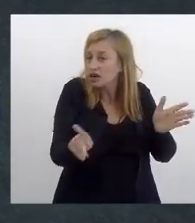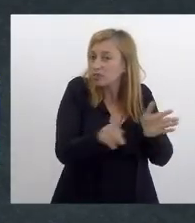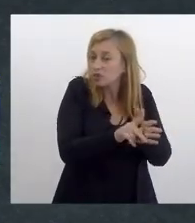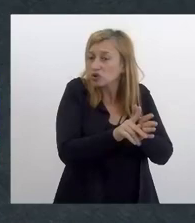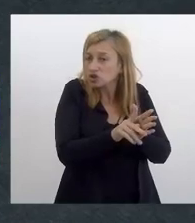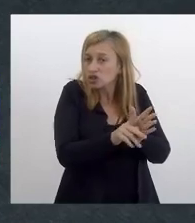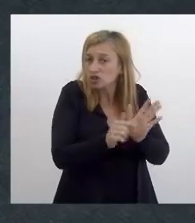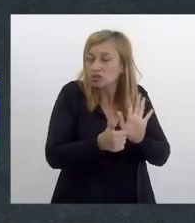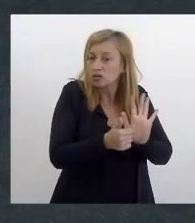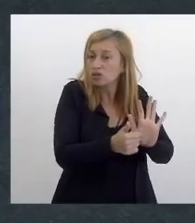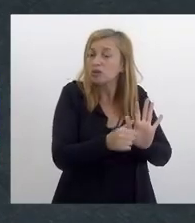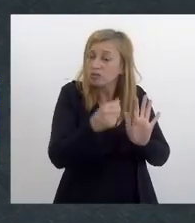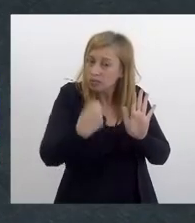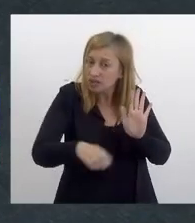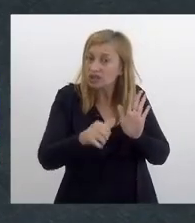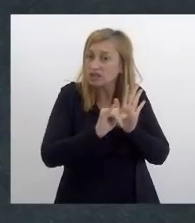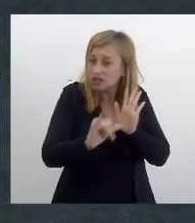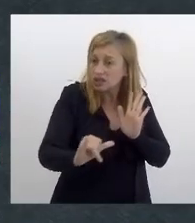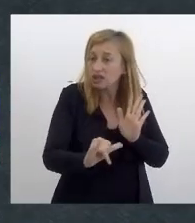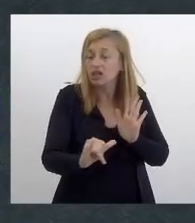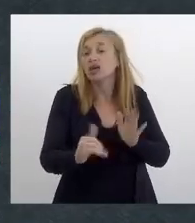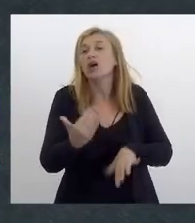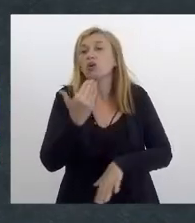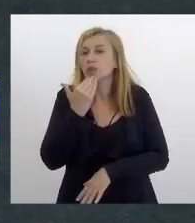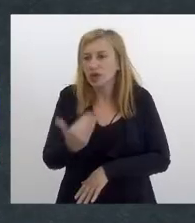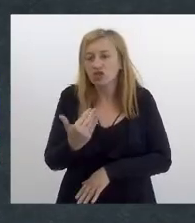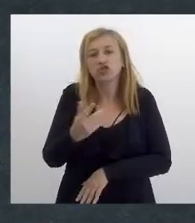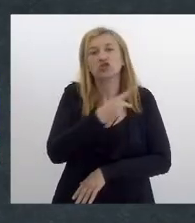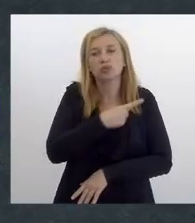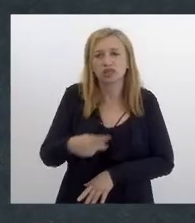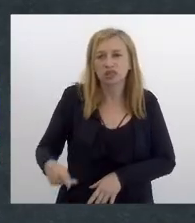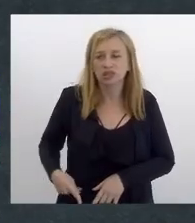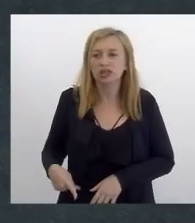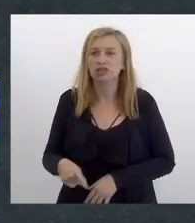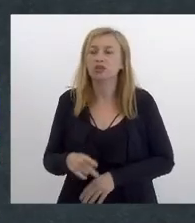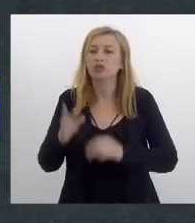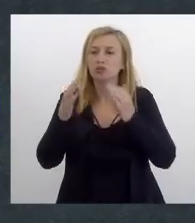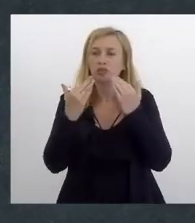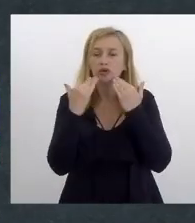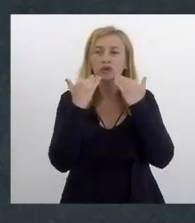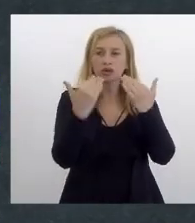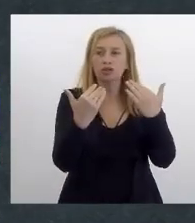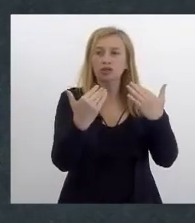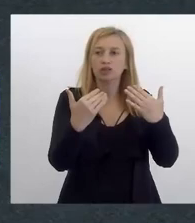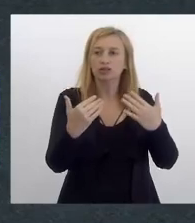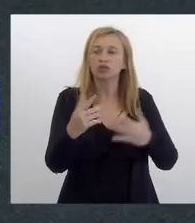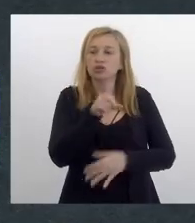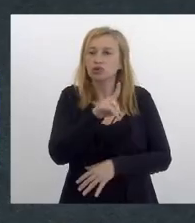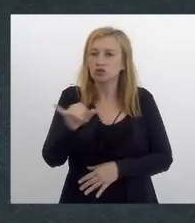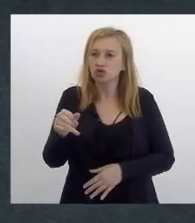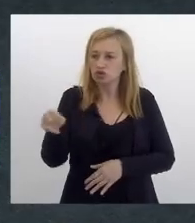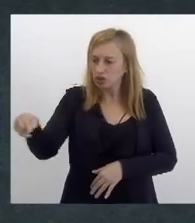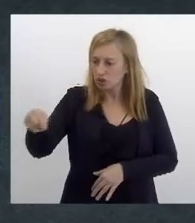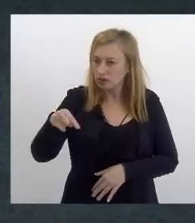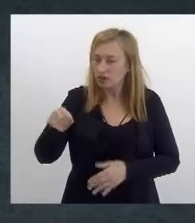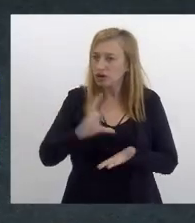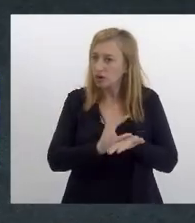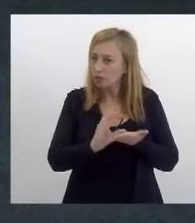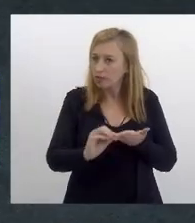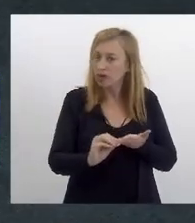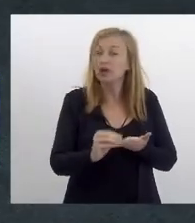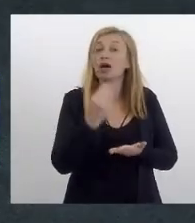e aí foi esse eu pedi ao presidente uma audiência pública no dia que ele veio a pauta